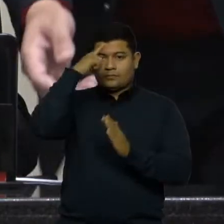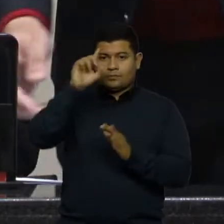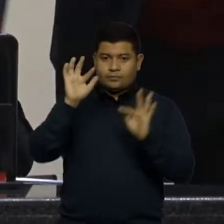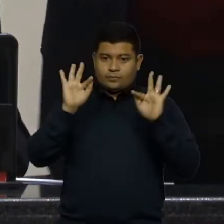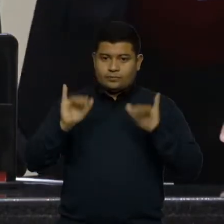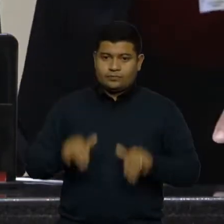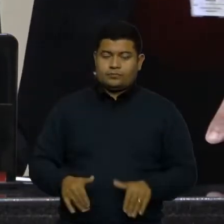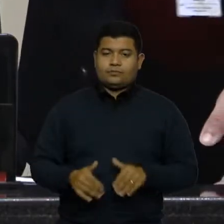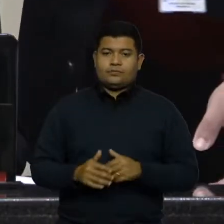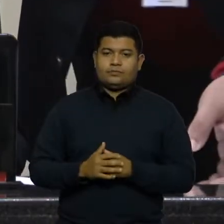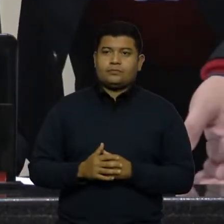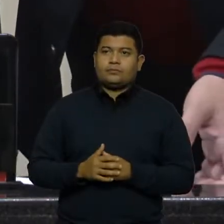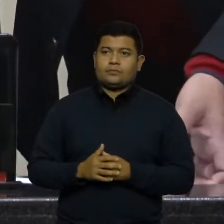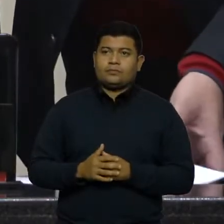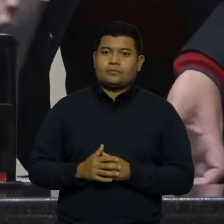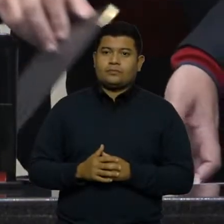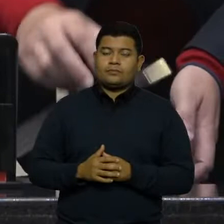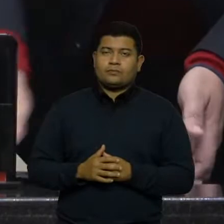do dia.